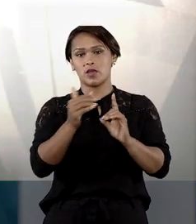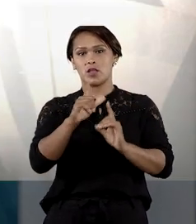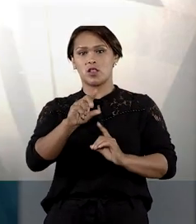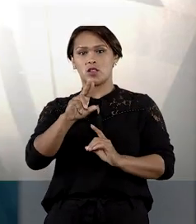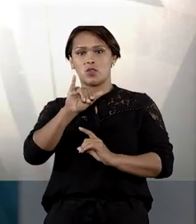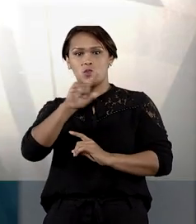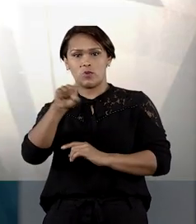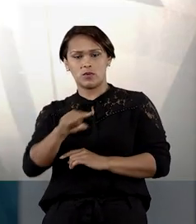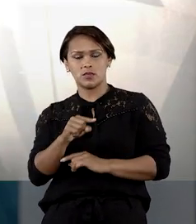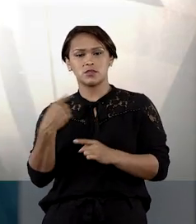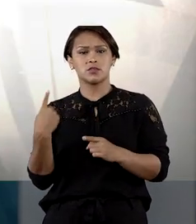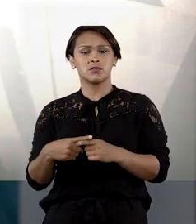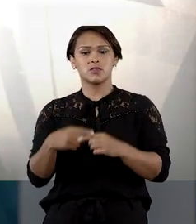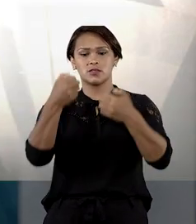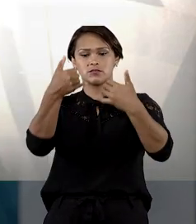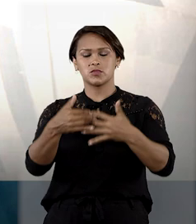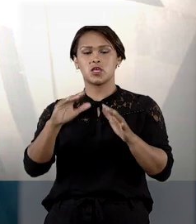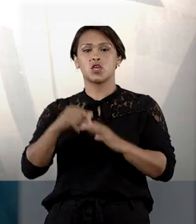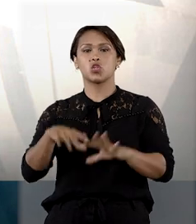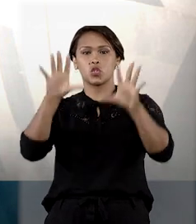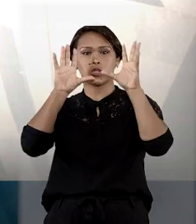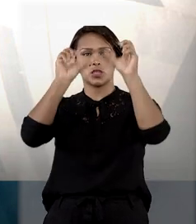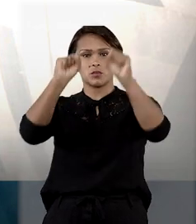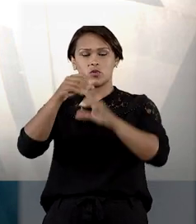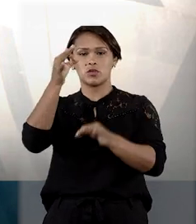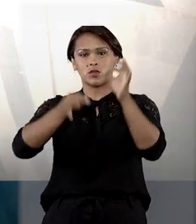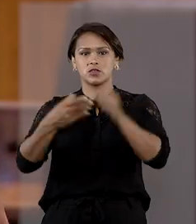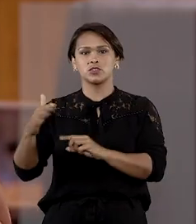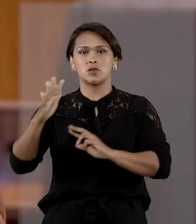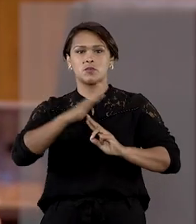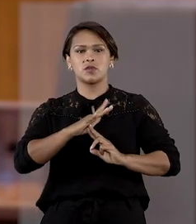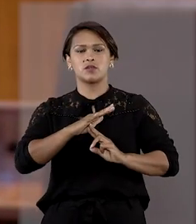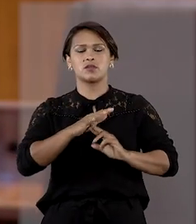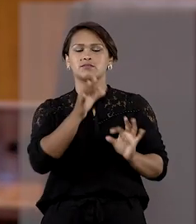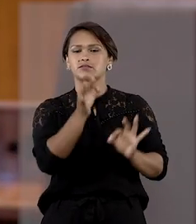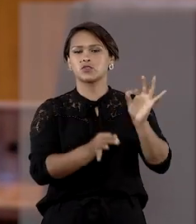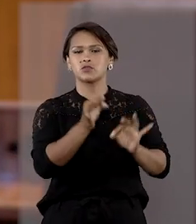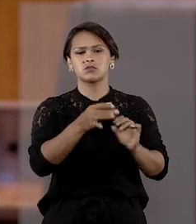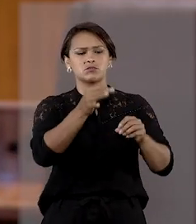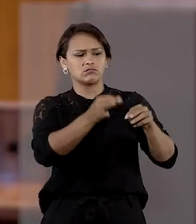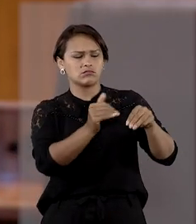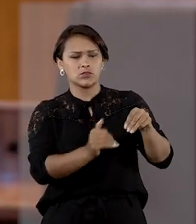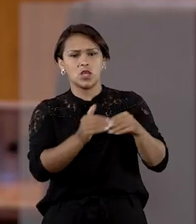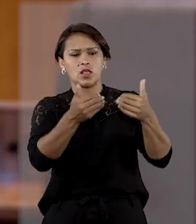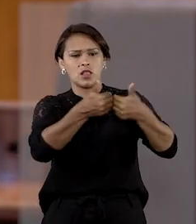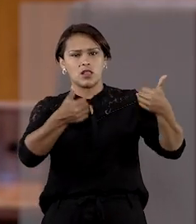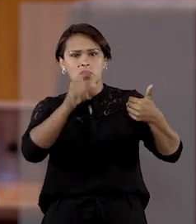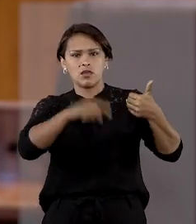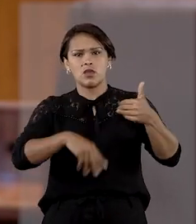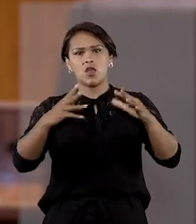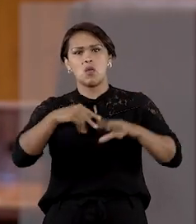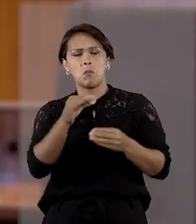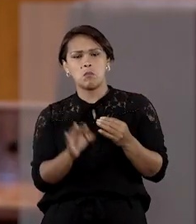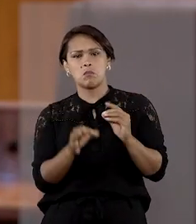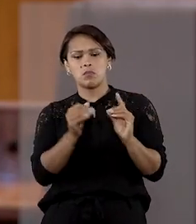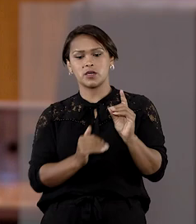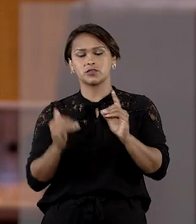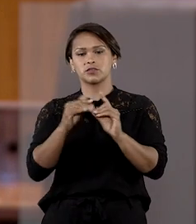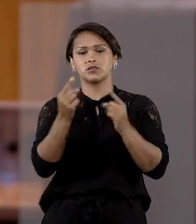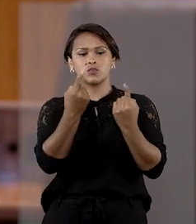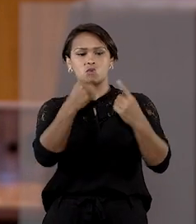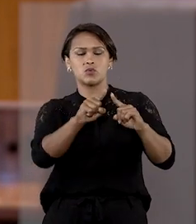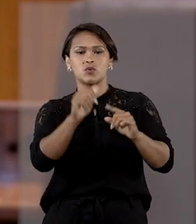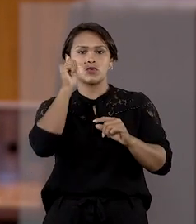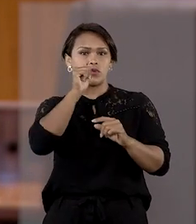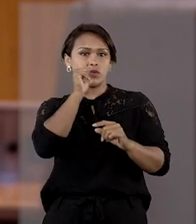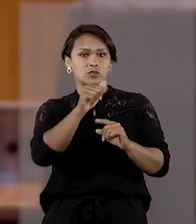Luiz César de Paula Espíndola, do Tribunal de Justiça do Paraná. Os ministros absolveram o magistrado da acusação de agressão